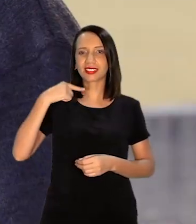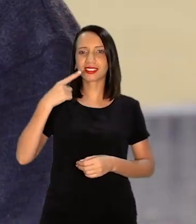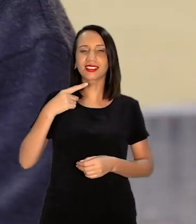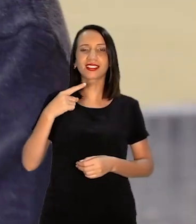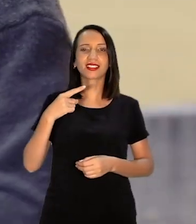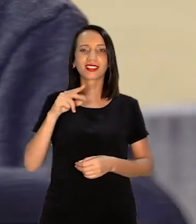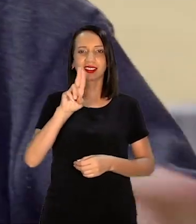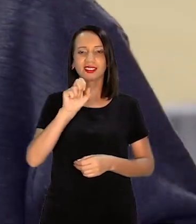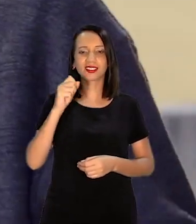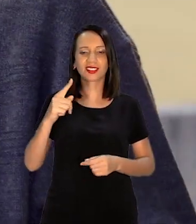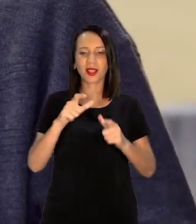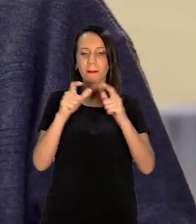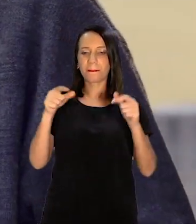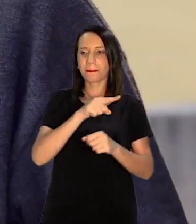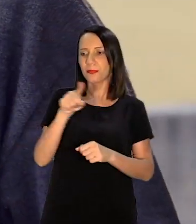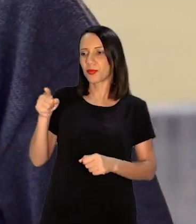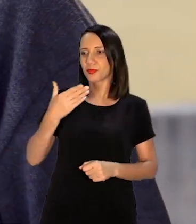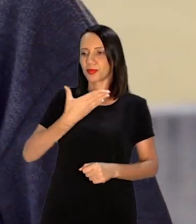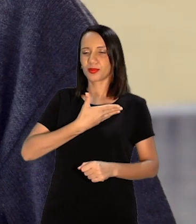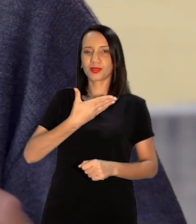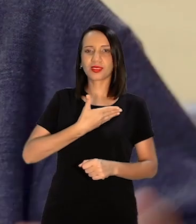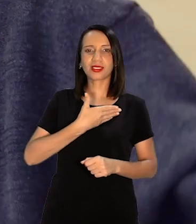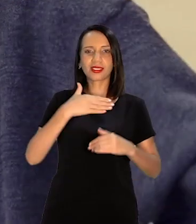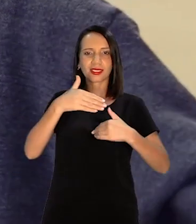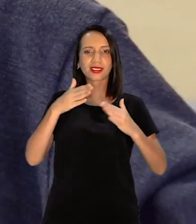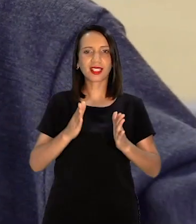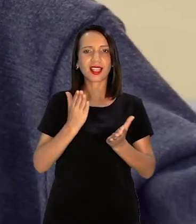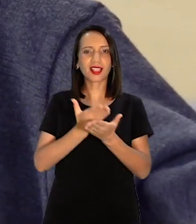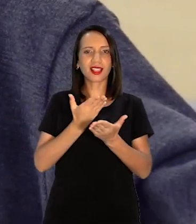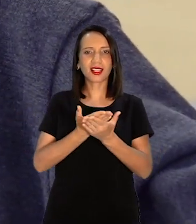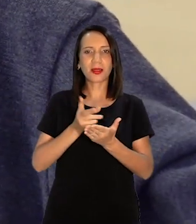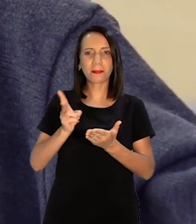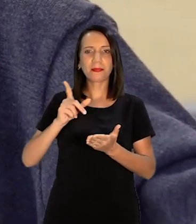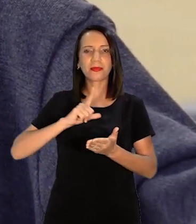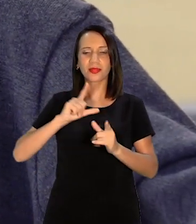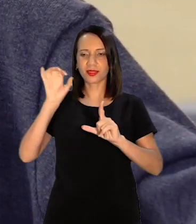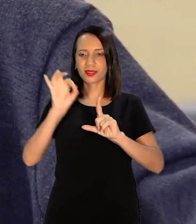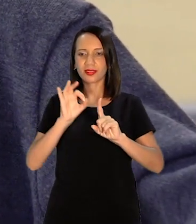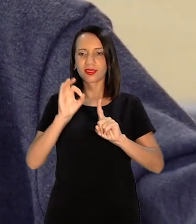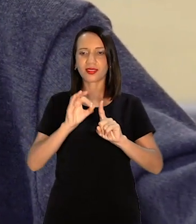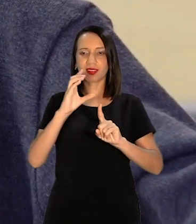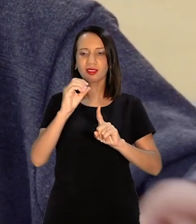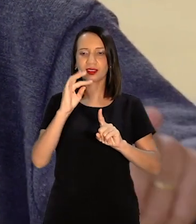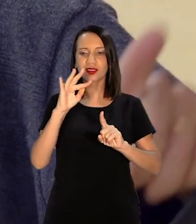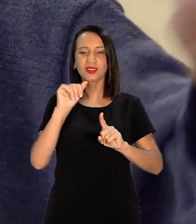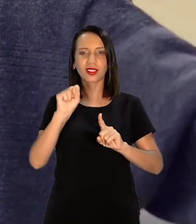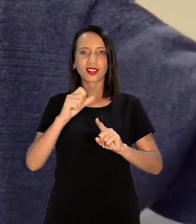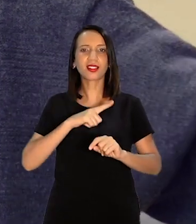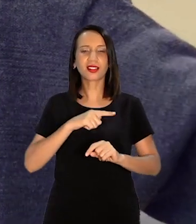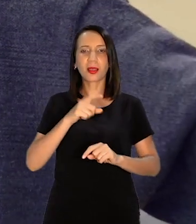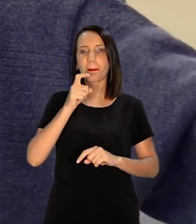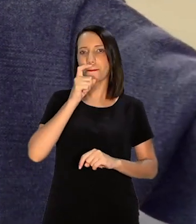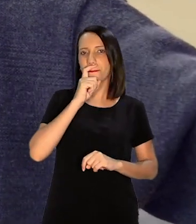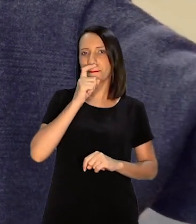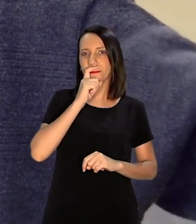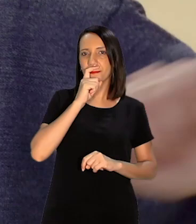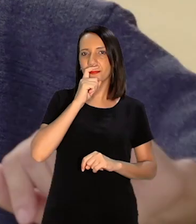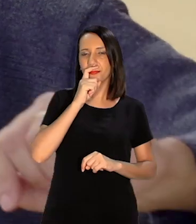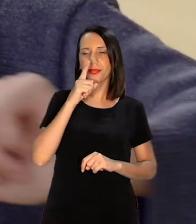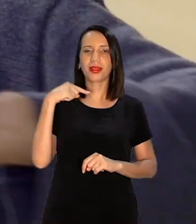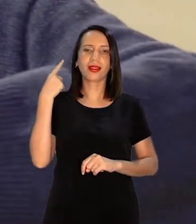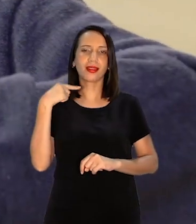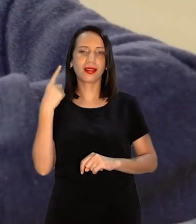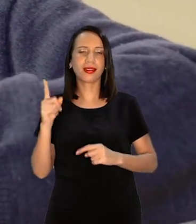Professor Renato A maioria dos meus colegas Da sala de aula Mesmo os que estão lá Por cotas O pai É